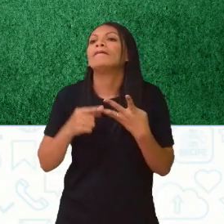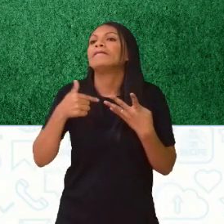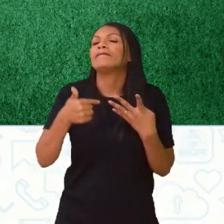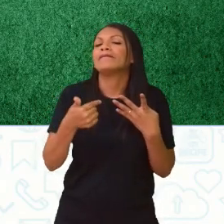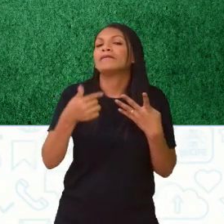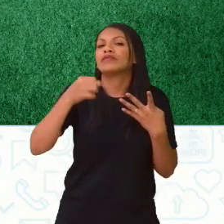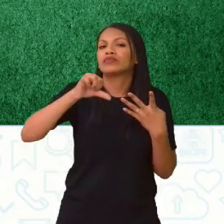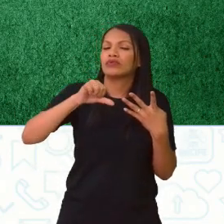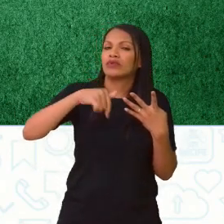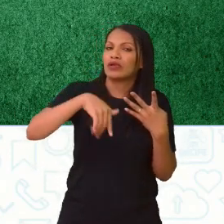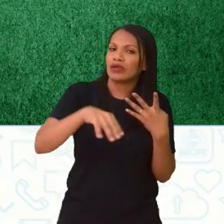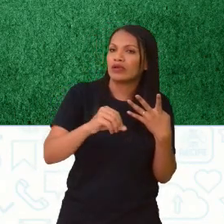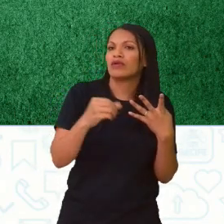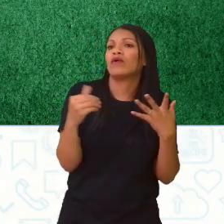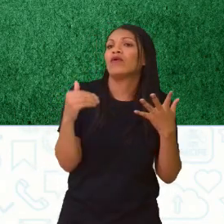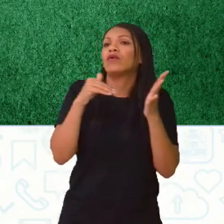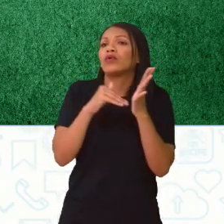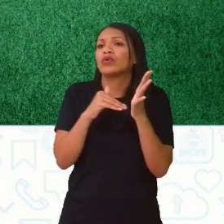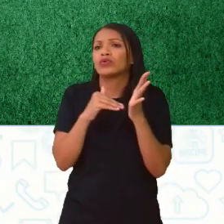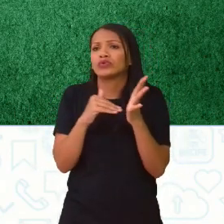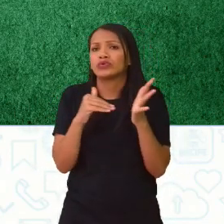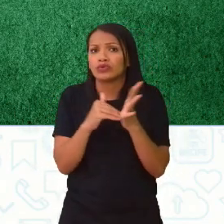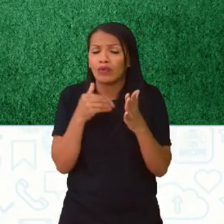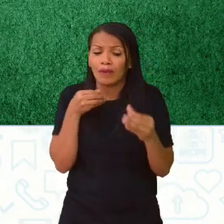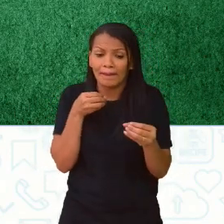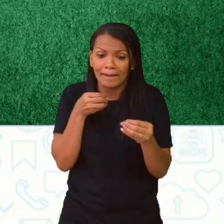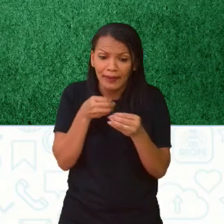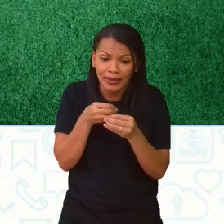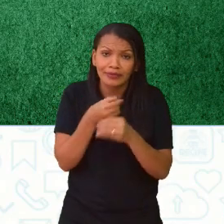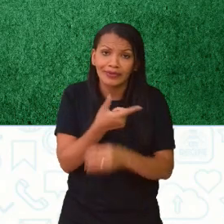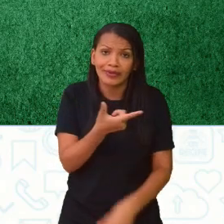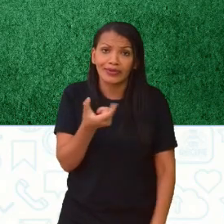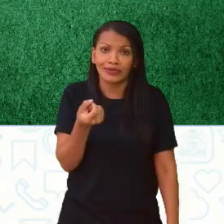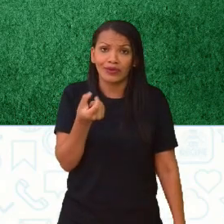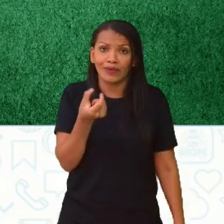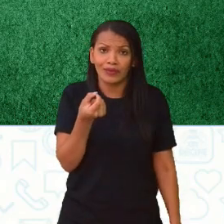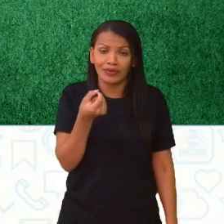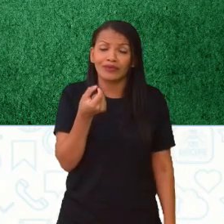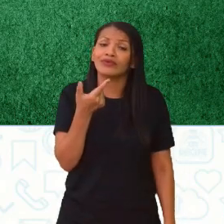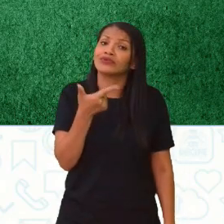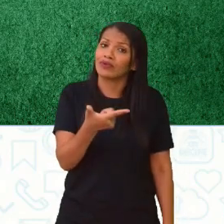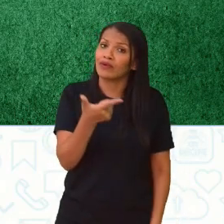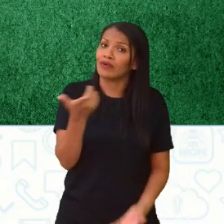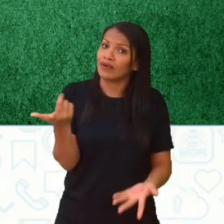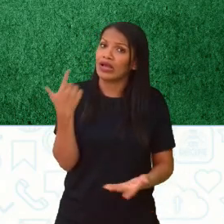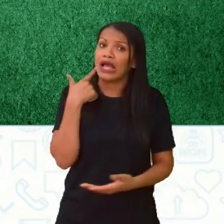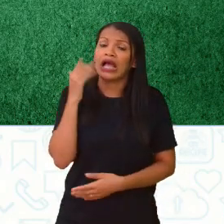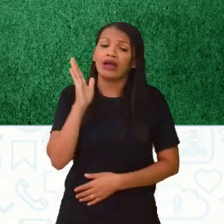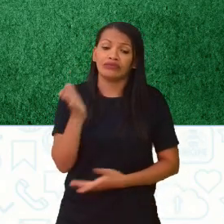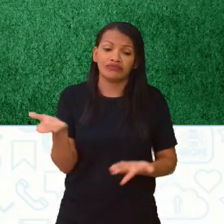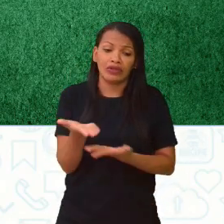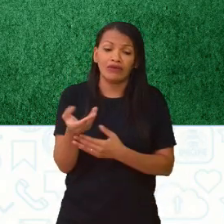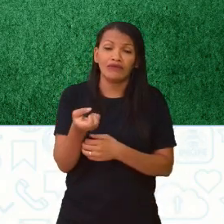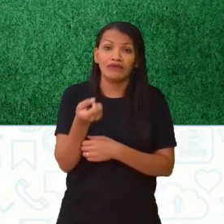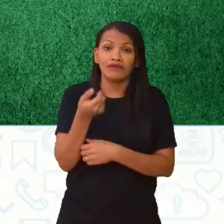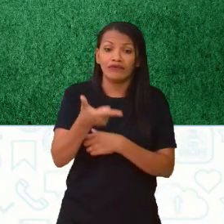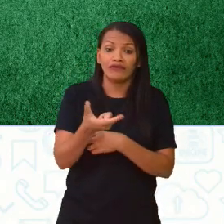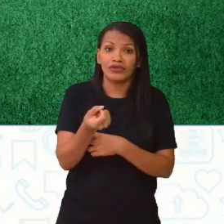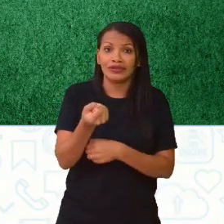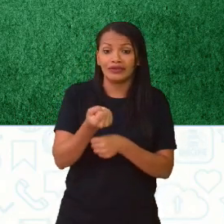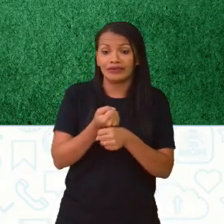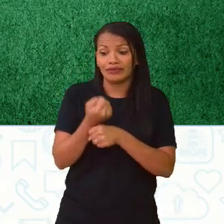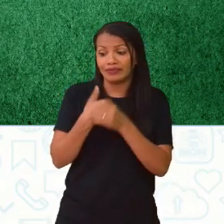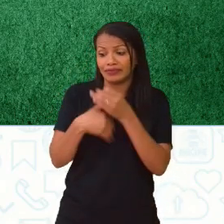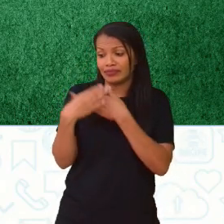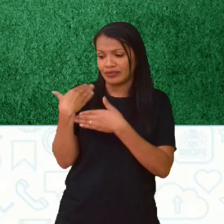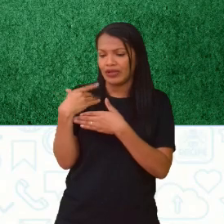E o último título mundial, o mais pertinho da gente, foi em 2002, há exatos 20 anos atrás. Então,